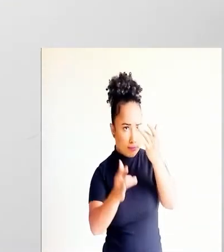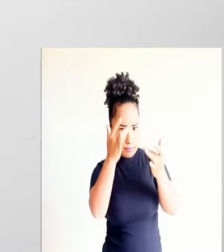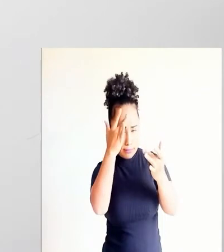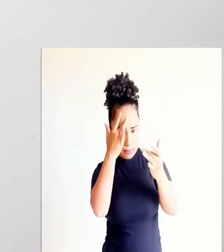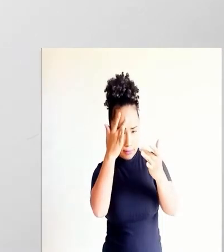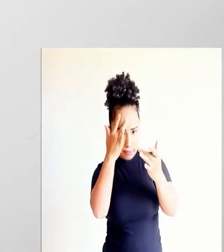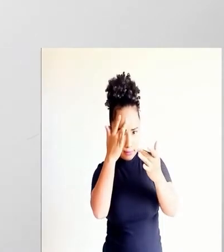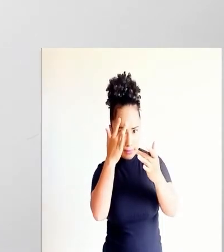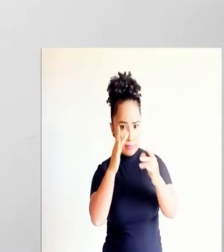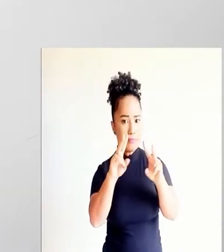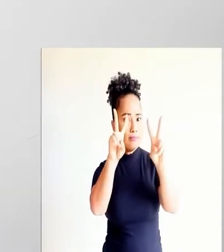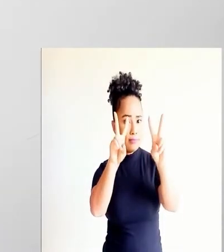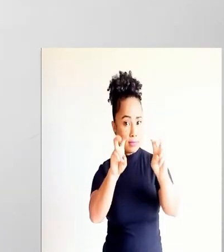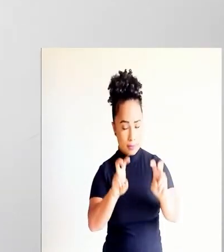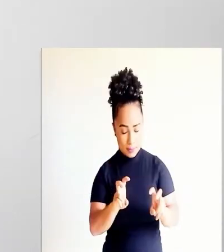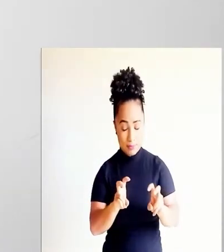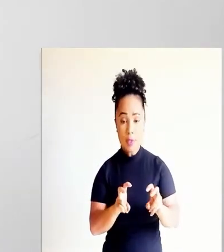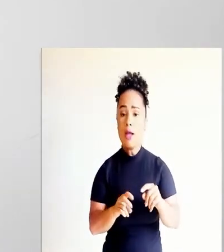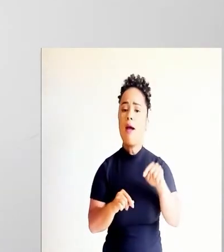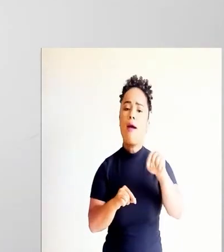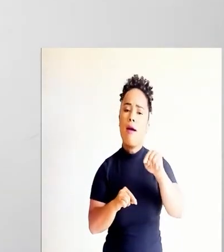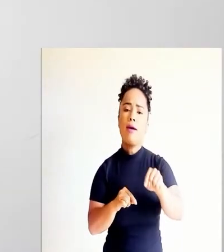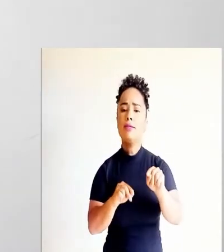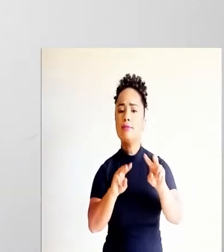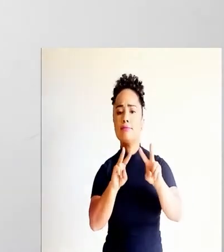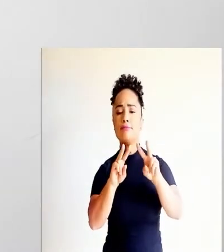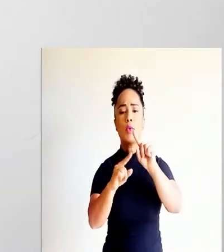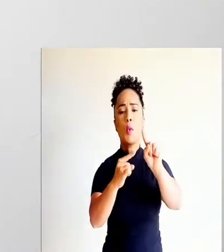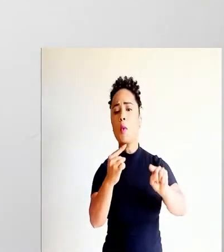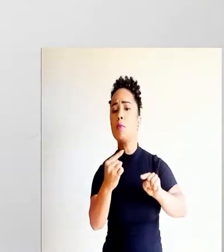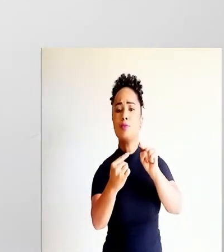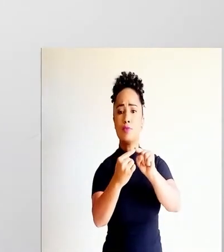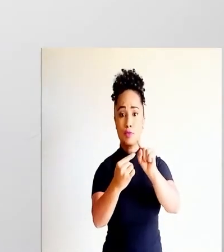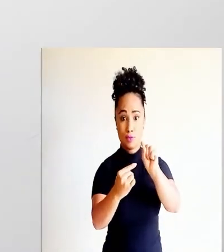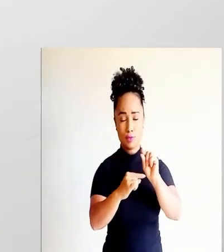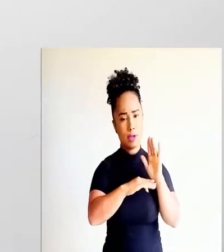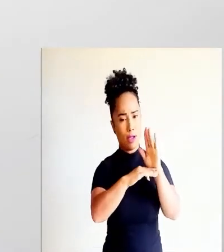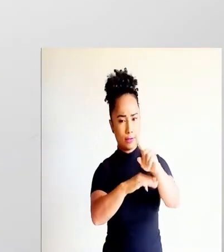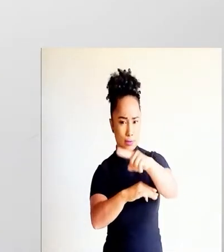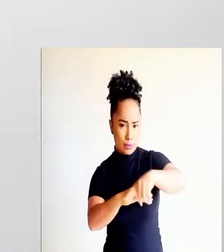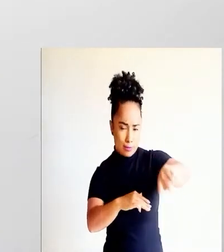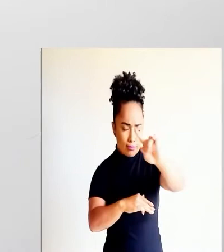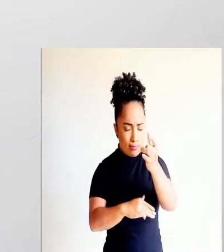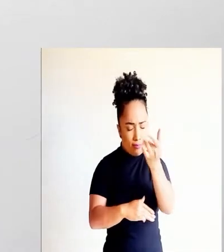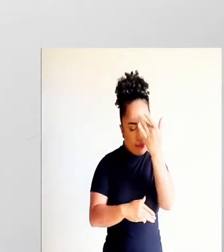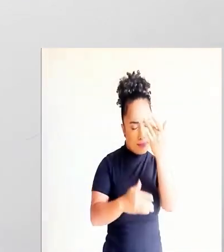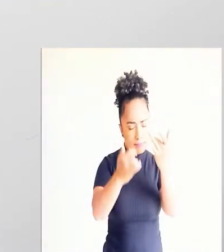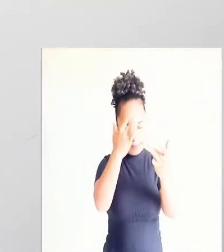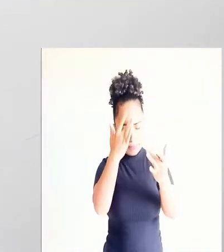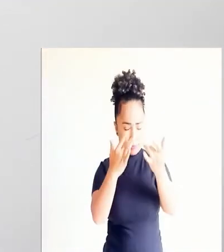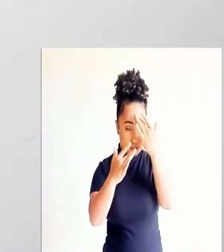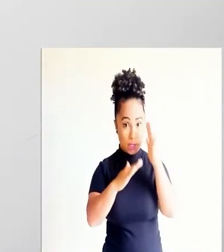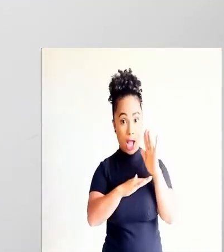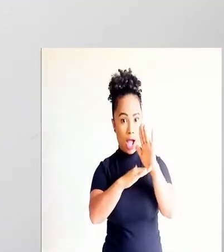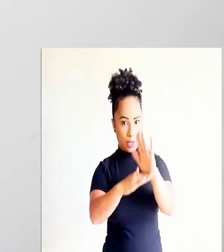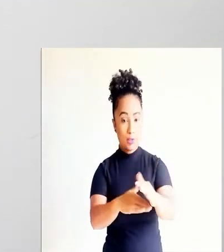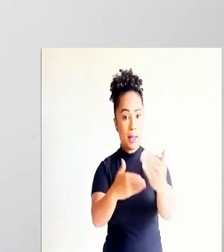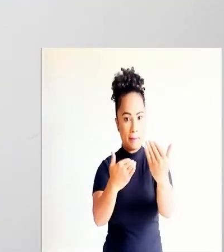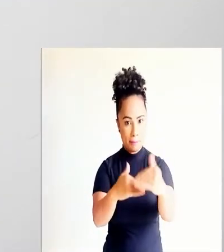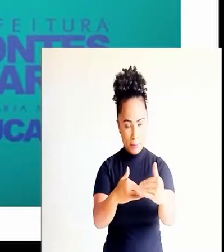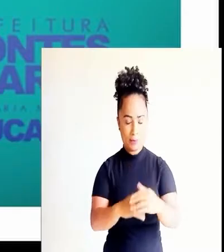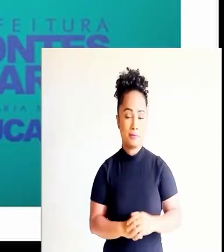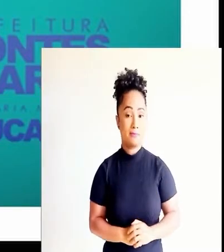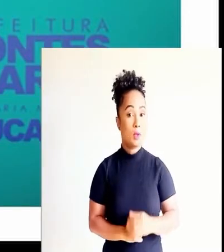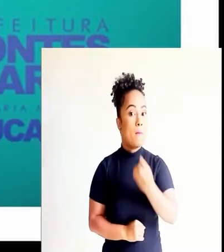fixar ainda mais os descritores de língua portuguesa para lembrá-los na hora da prova. Bons estudos e ótima